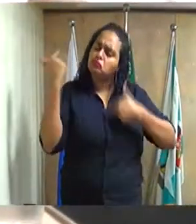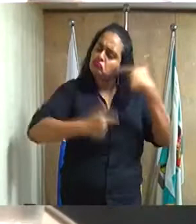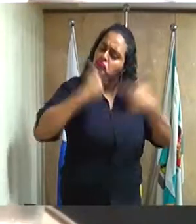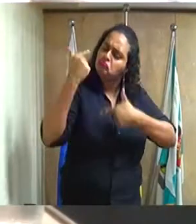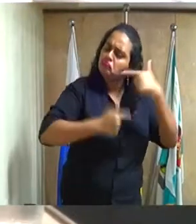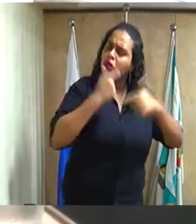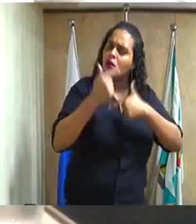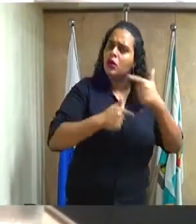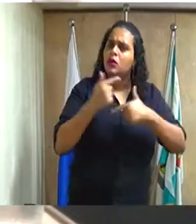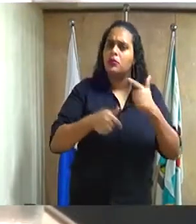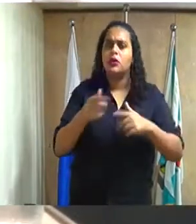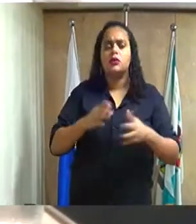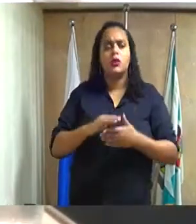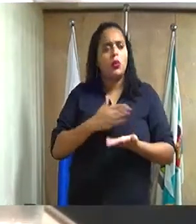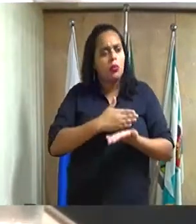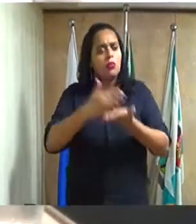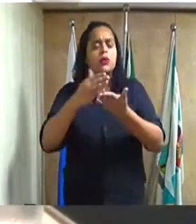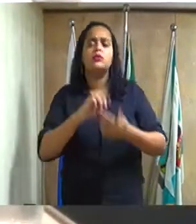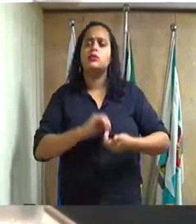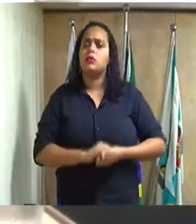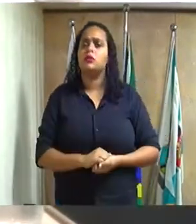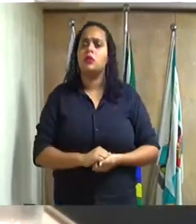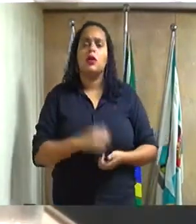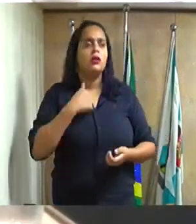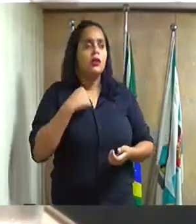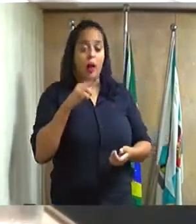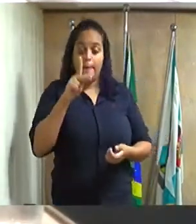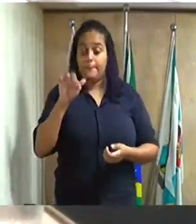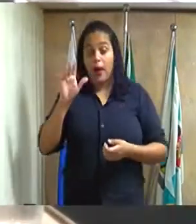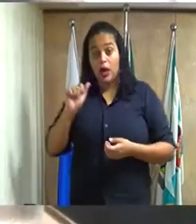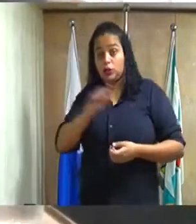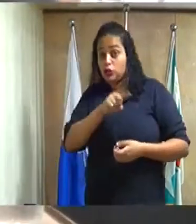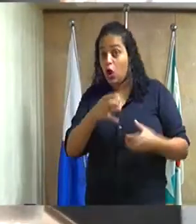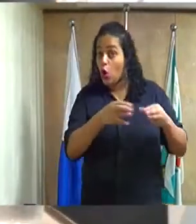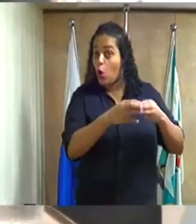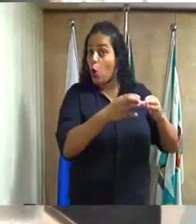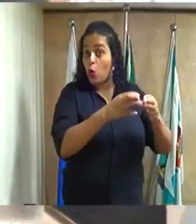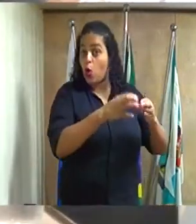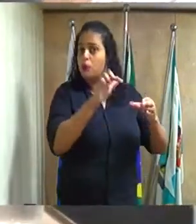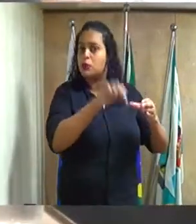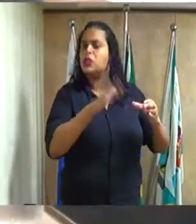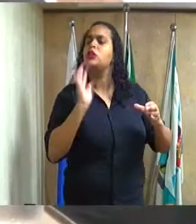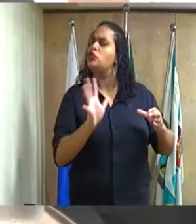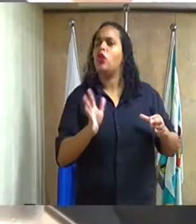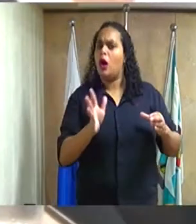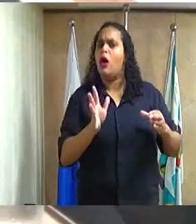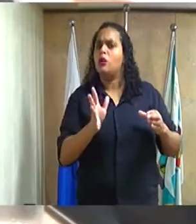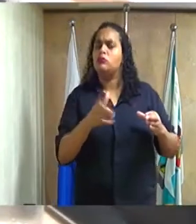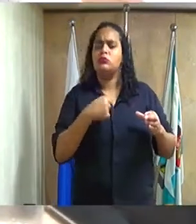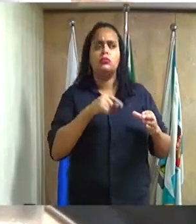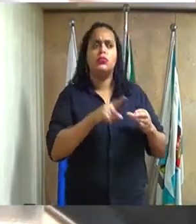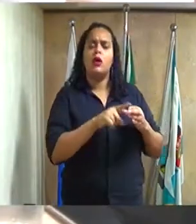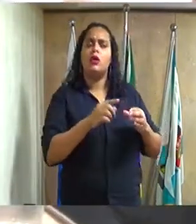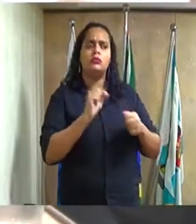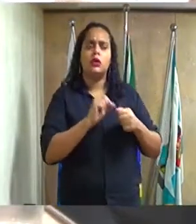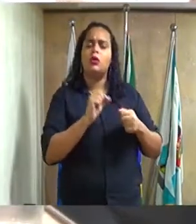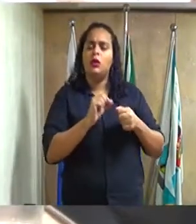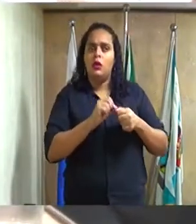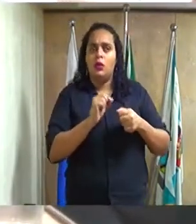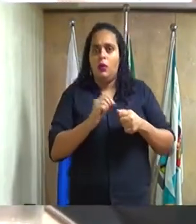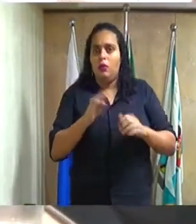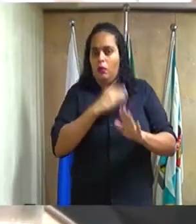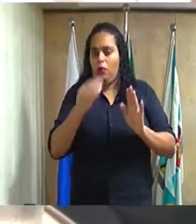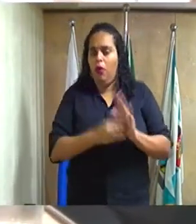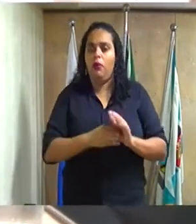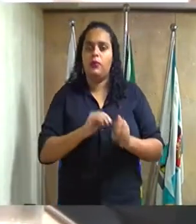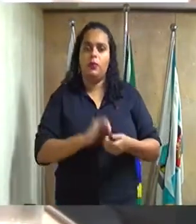fazer na frente do seu mandato. Eu não faço parte dessa comissão, mas já coloquei não só para o novo vereador, mas como todos